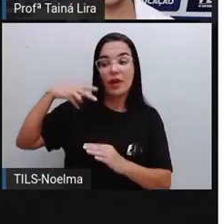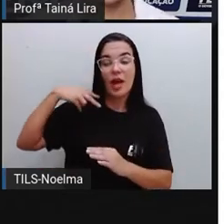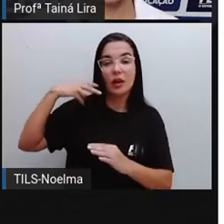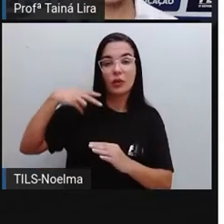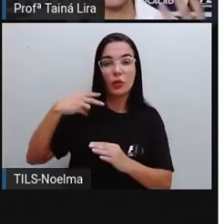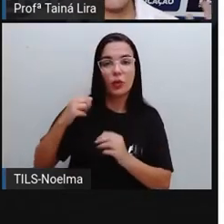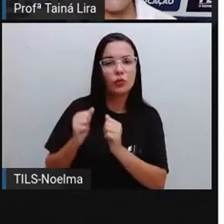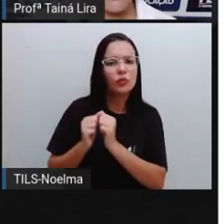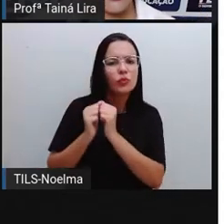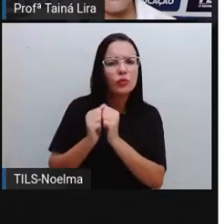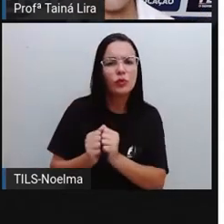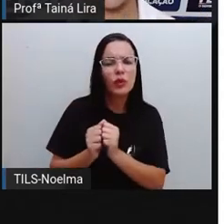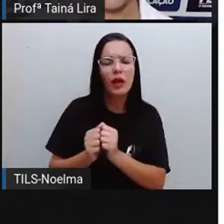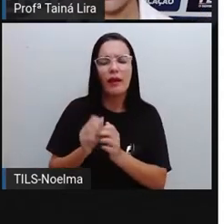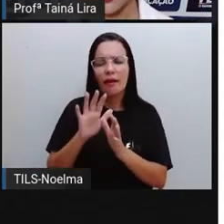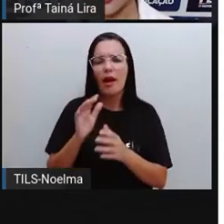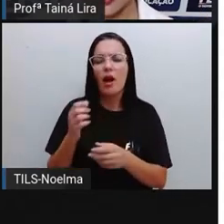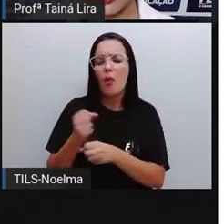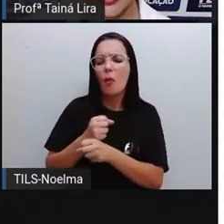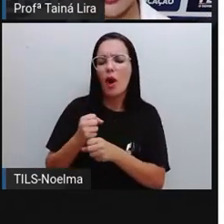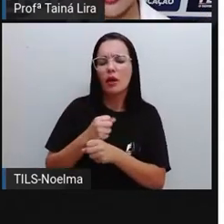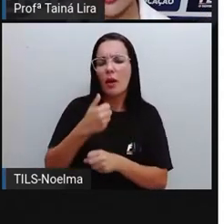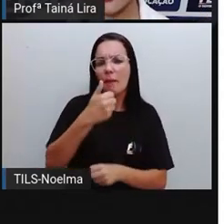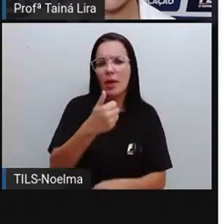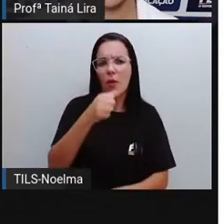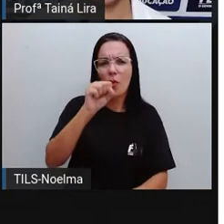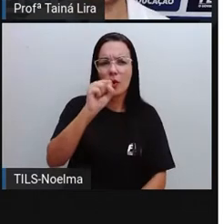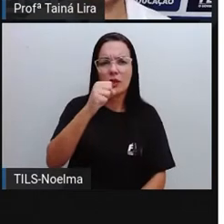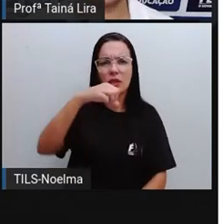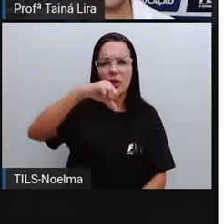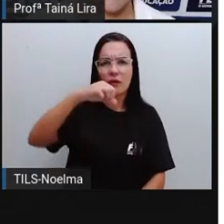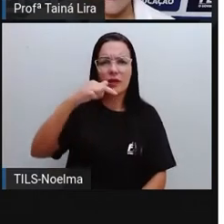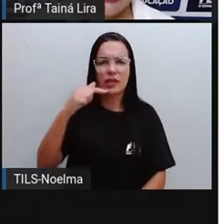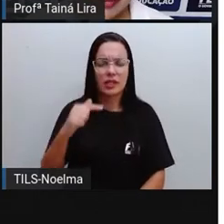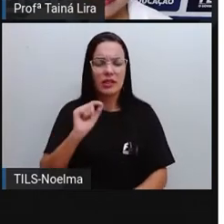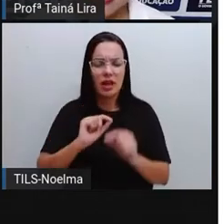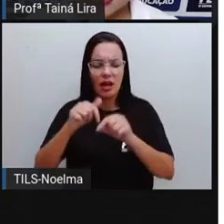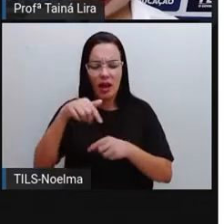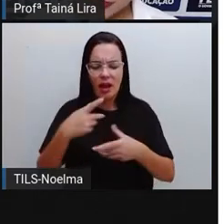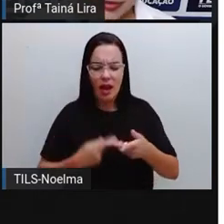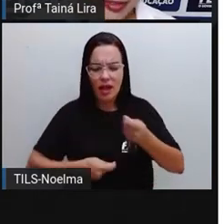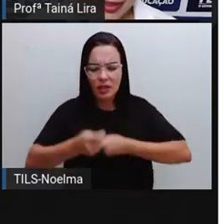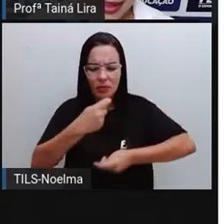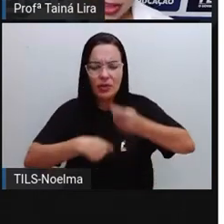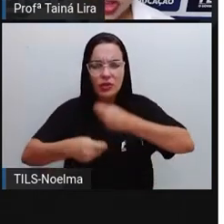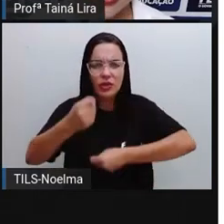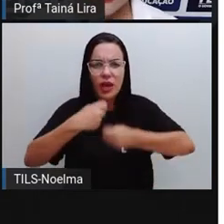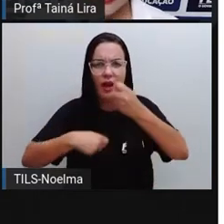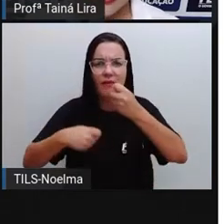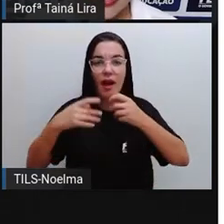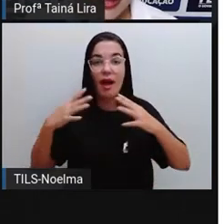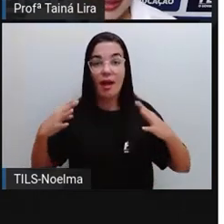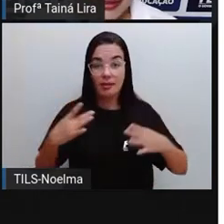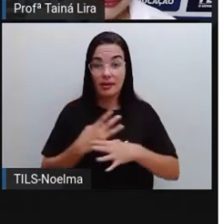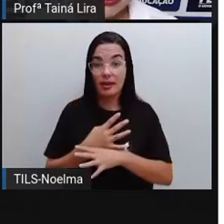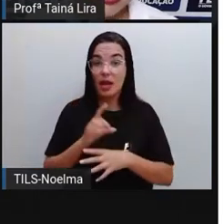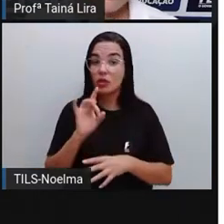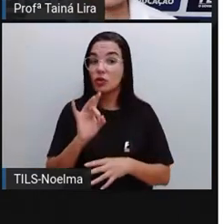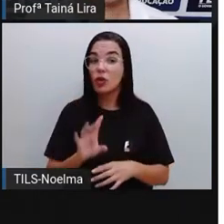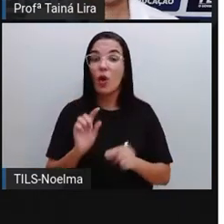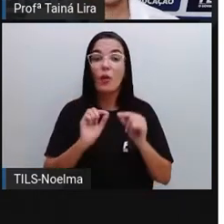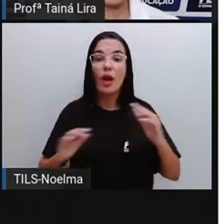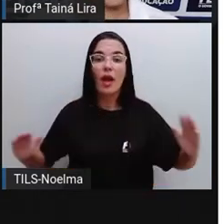seja, nesse ano, né, em 1897, quem administrava uma cidade era